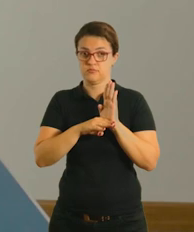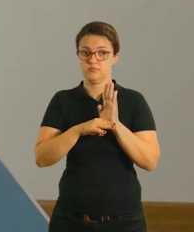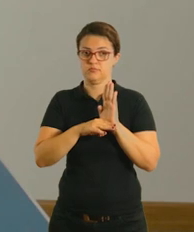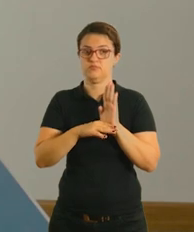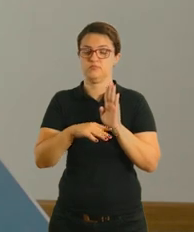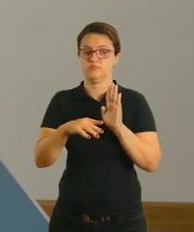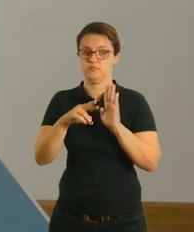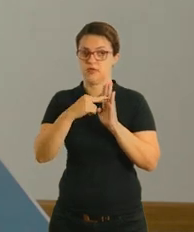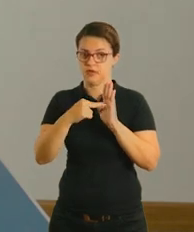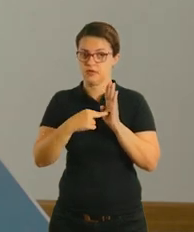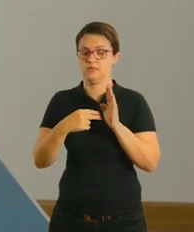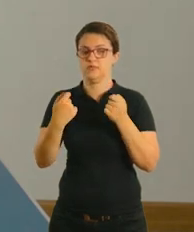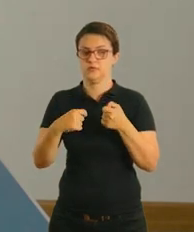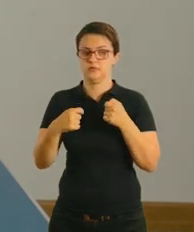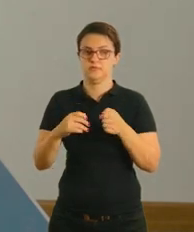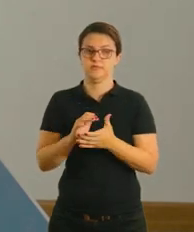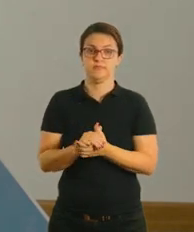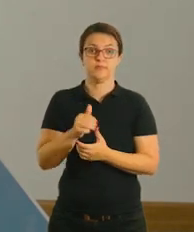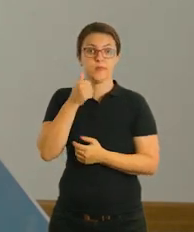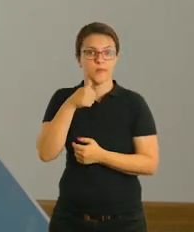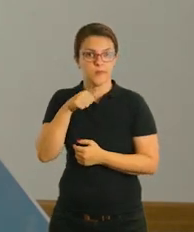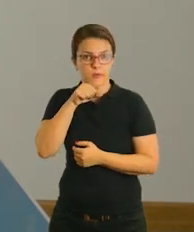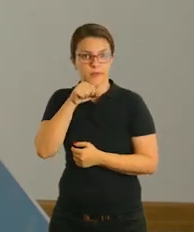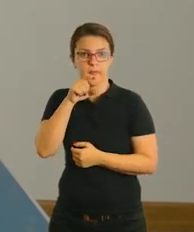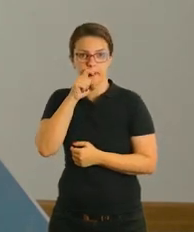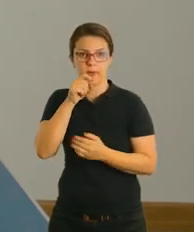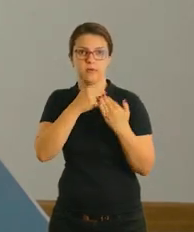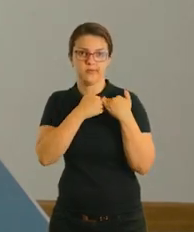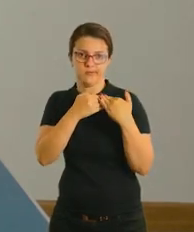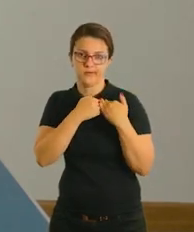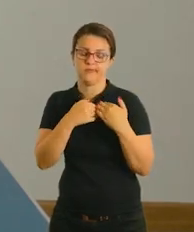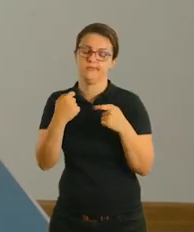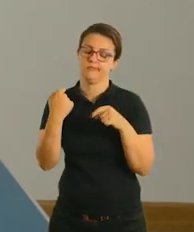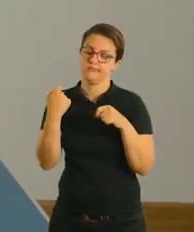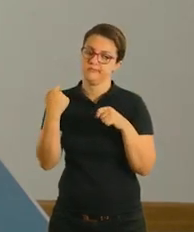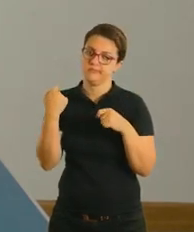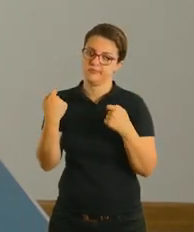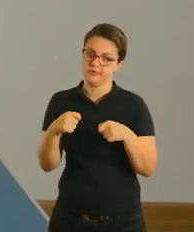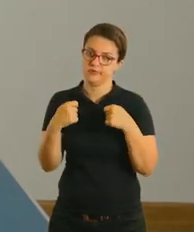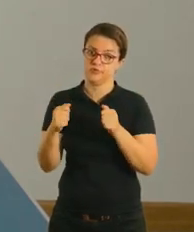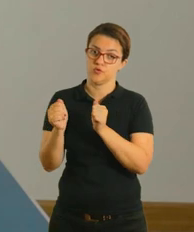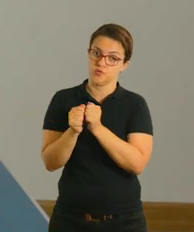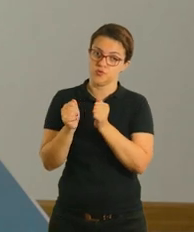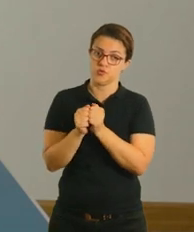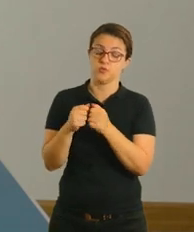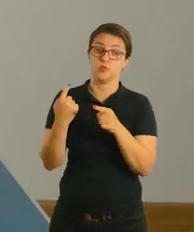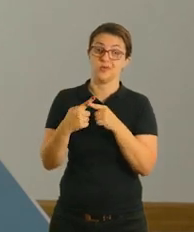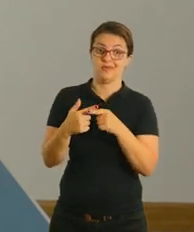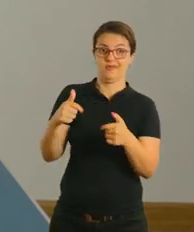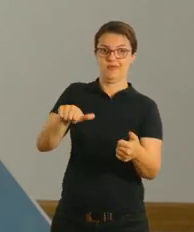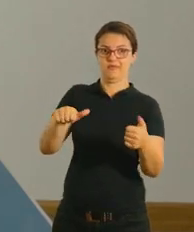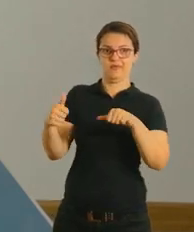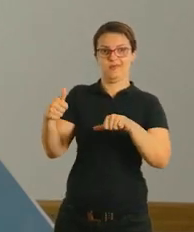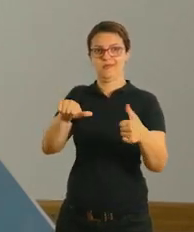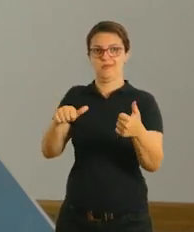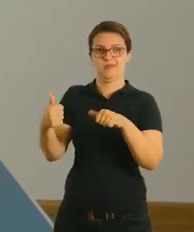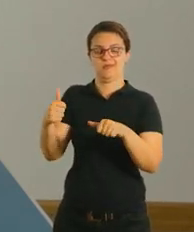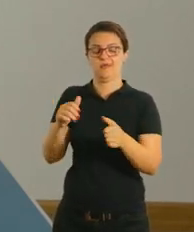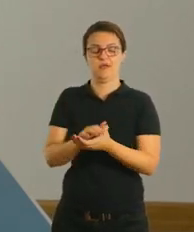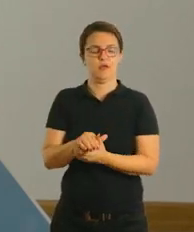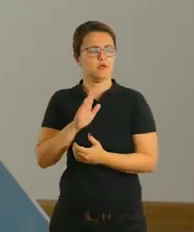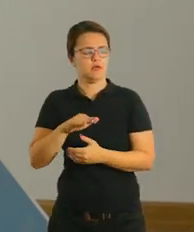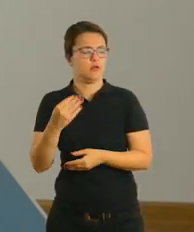cumprida, tá? Os pais, nessa atividade, é muito importante porque eles serão os avaliadores e a criança vai conseguir conhecer melhor